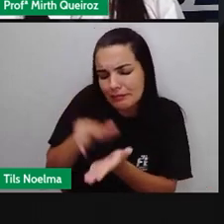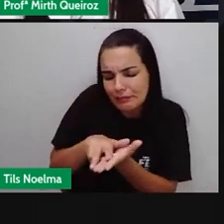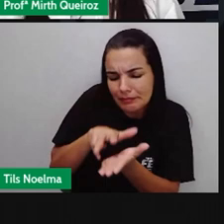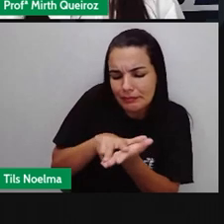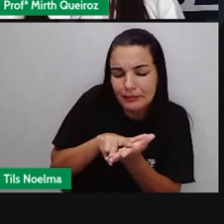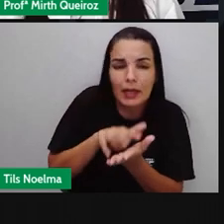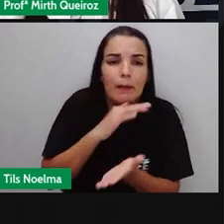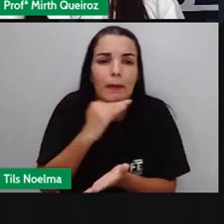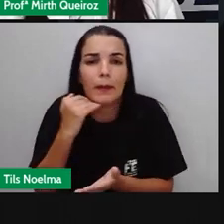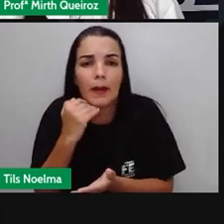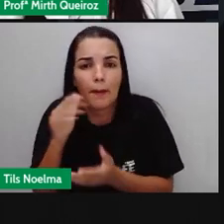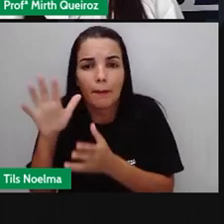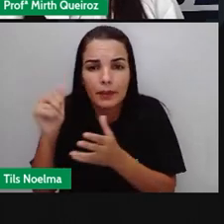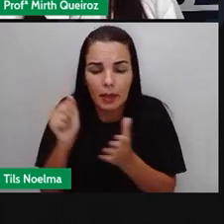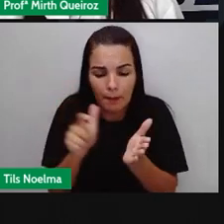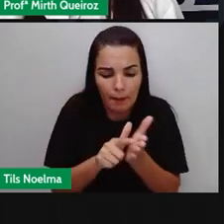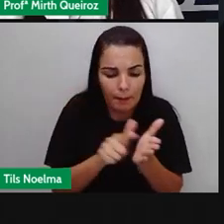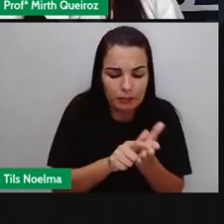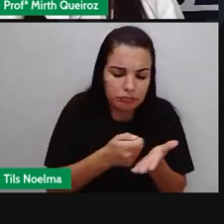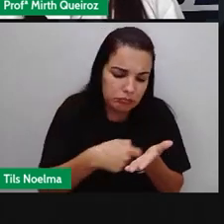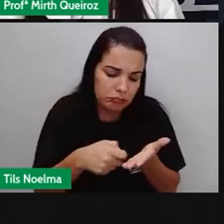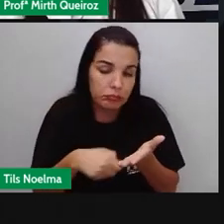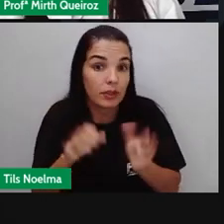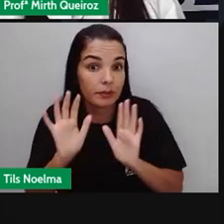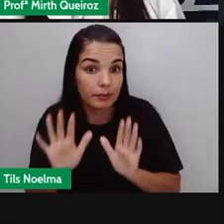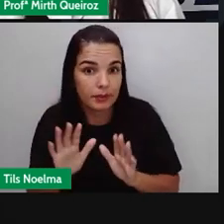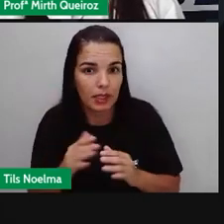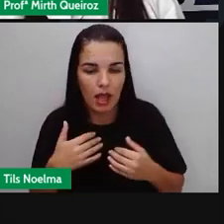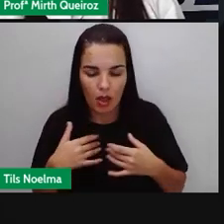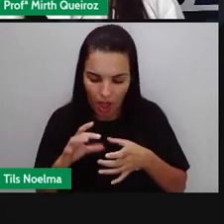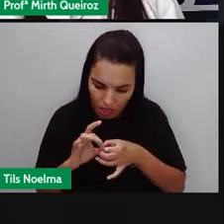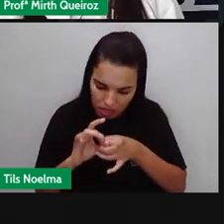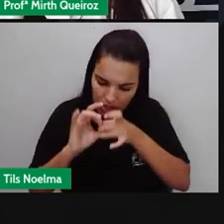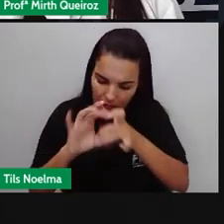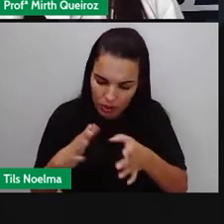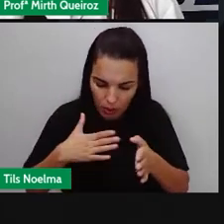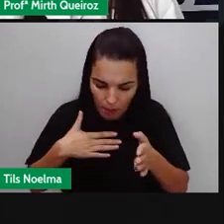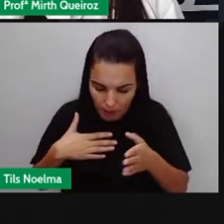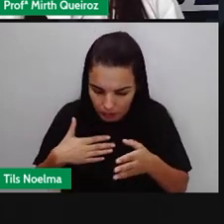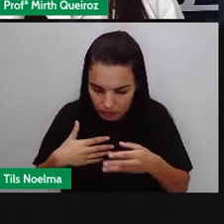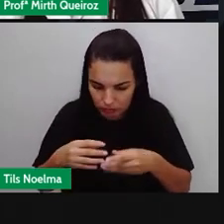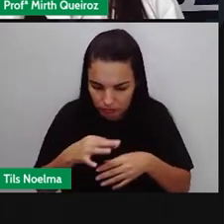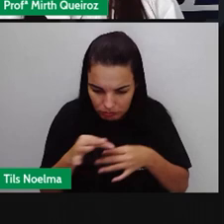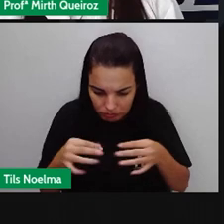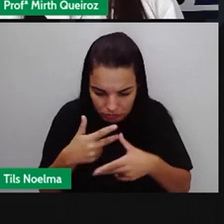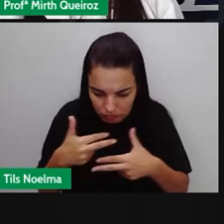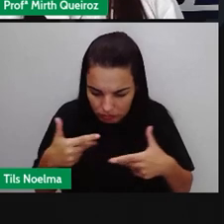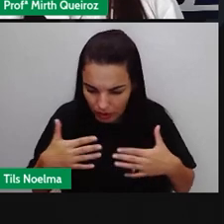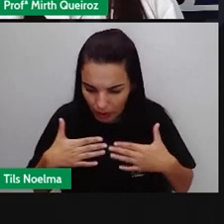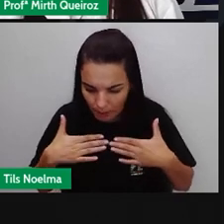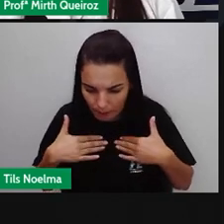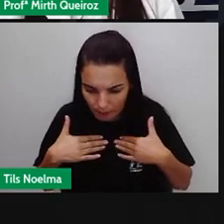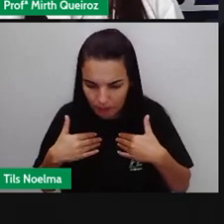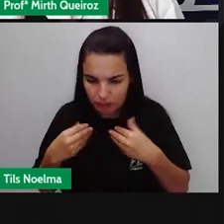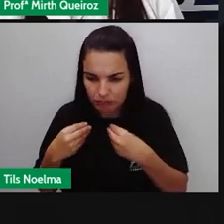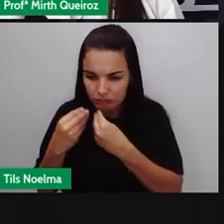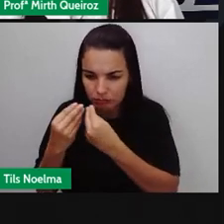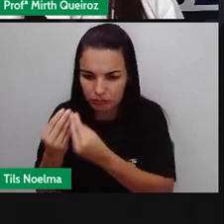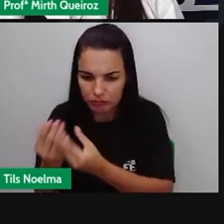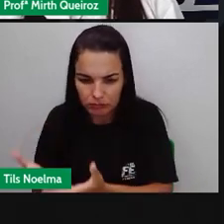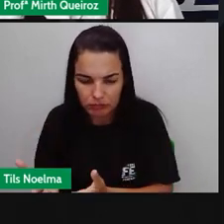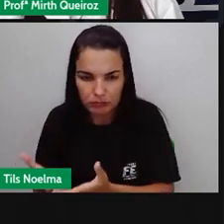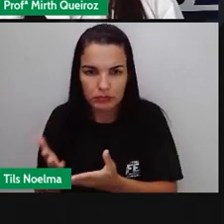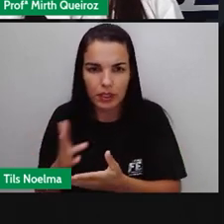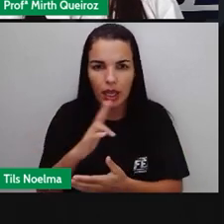um papel e caneta e escreveu. Olha o que ele escreveu. Deixo meus bens à minha irmã, não a meu sobrinho, jamais será paga a conta do